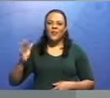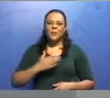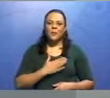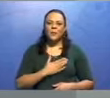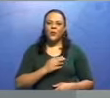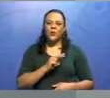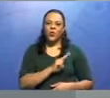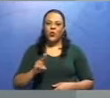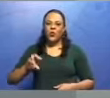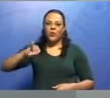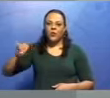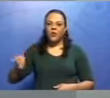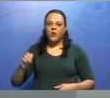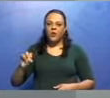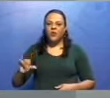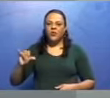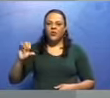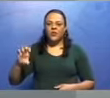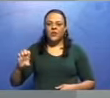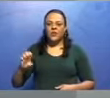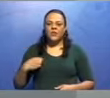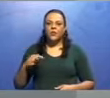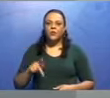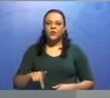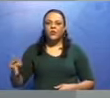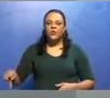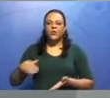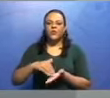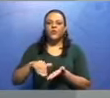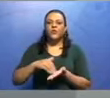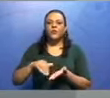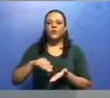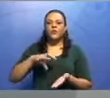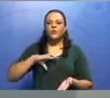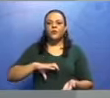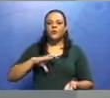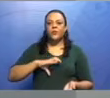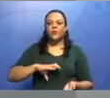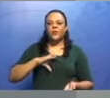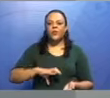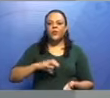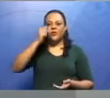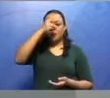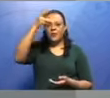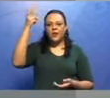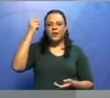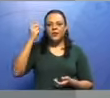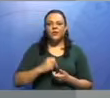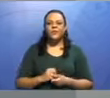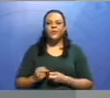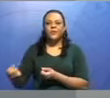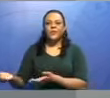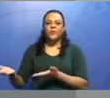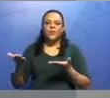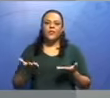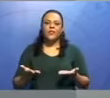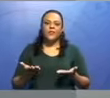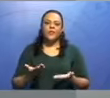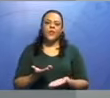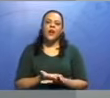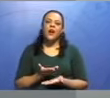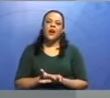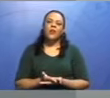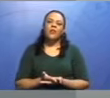Olá, meu nome é Joyce, sou professora de língua portuguesa da Secretaria Municipal de Educação de Barretos. Seja bem-vindo, então, a mais uma